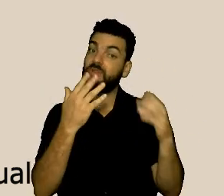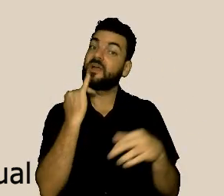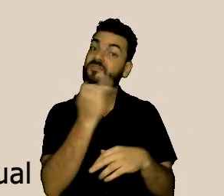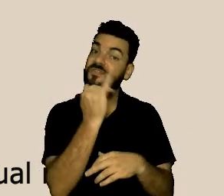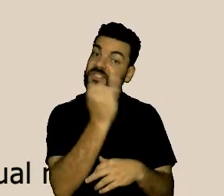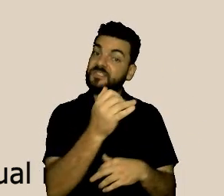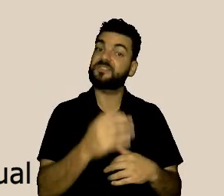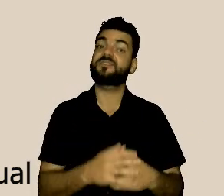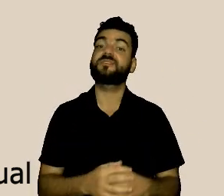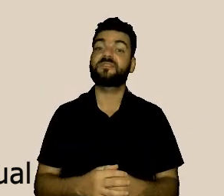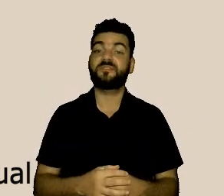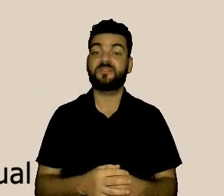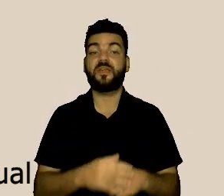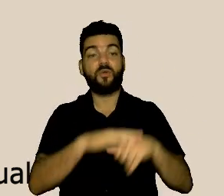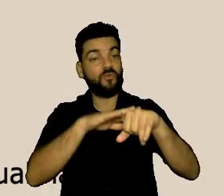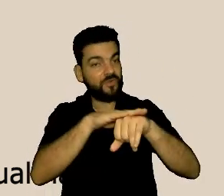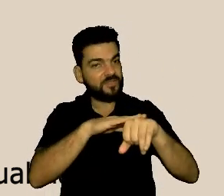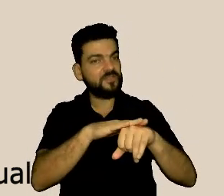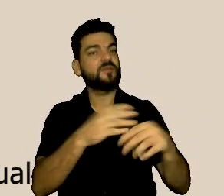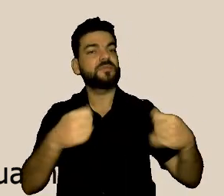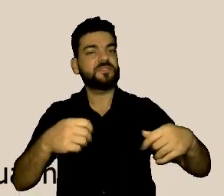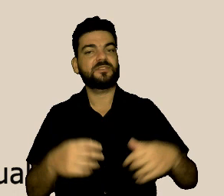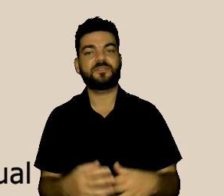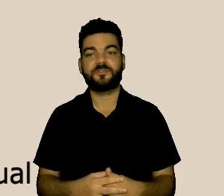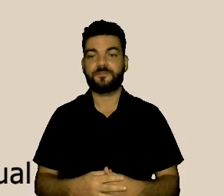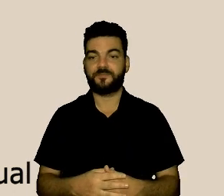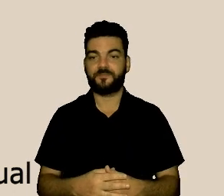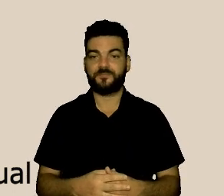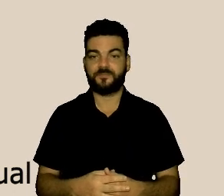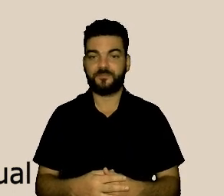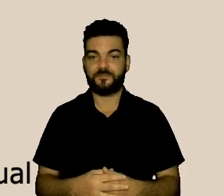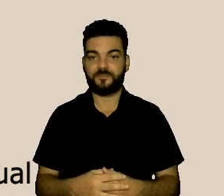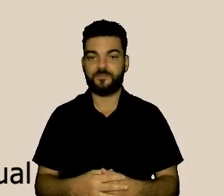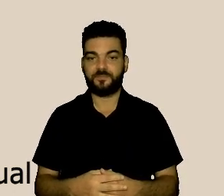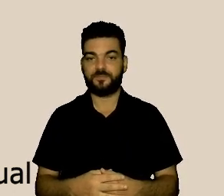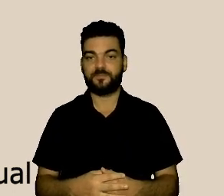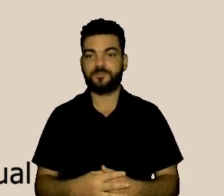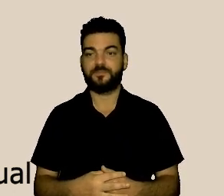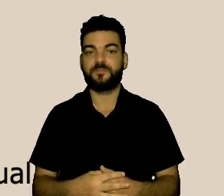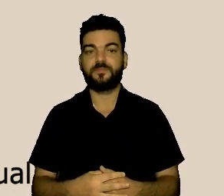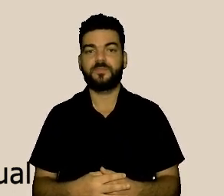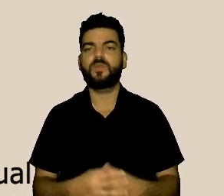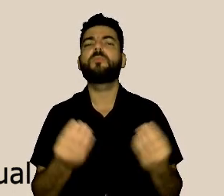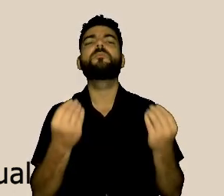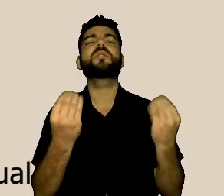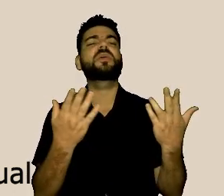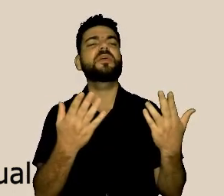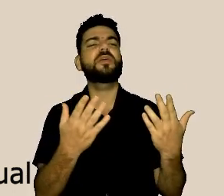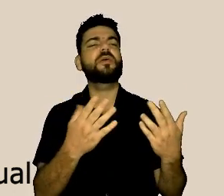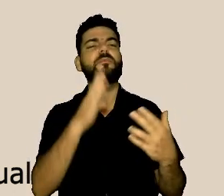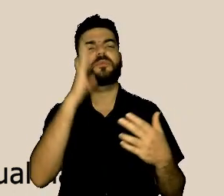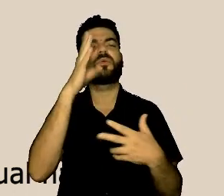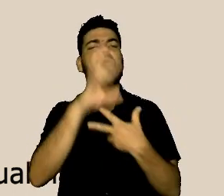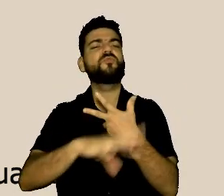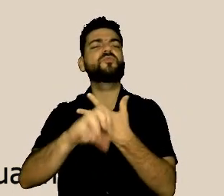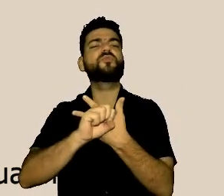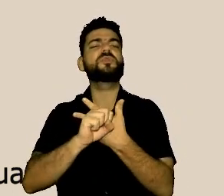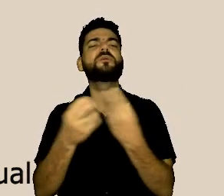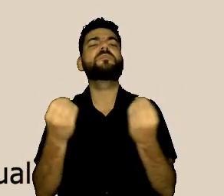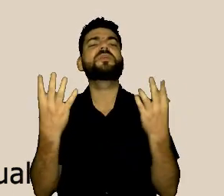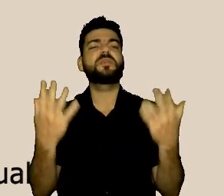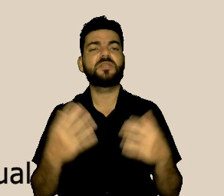pergunta, por que ela escolheu ouvidoria para essa escuta do seu assédio? E para que ela fosse